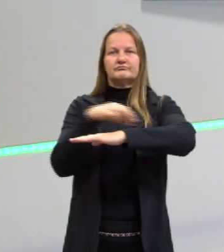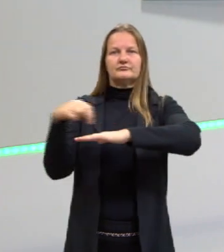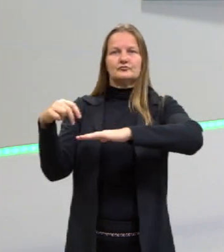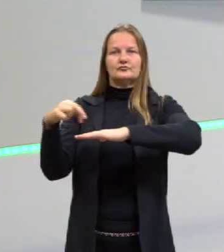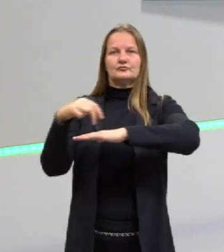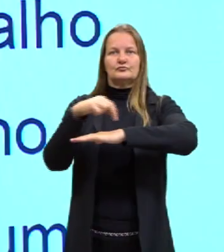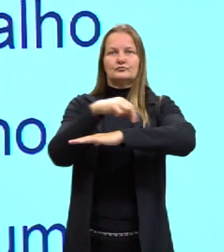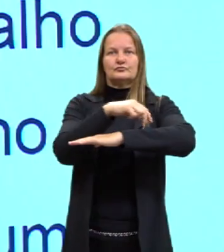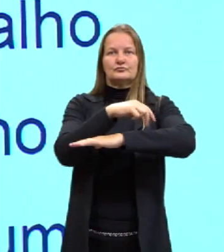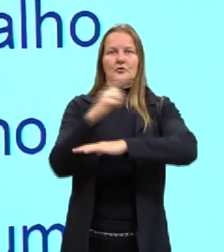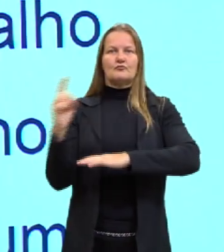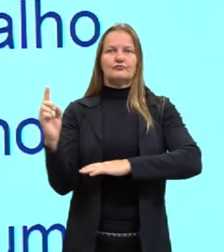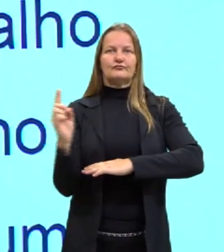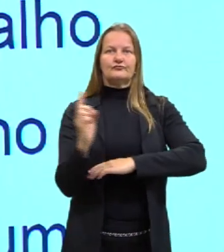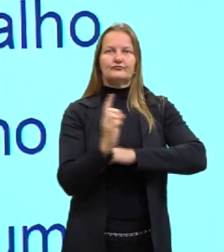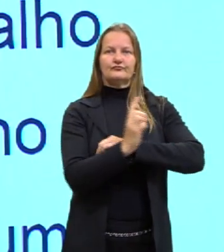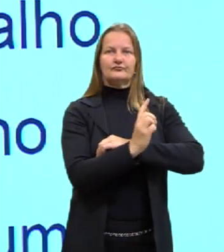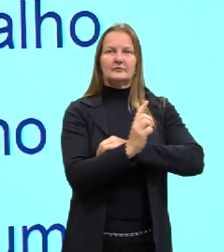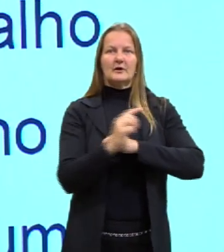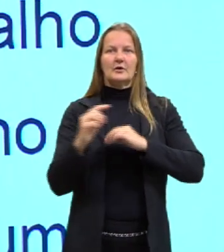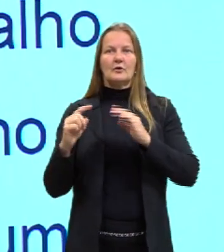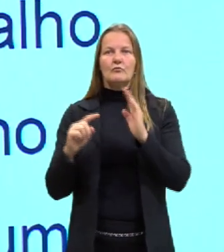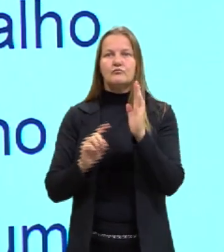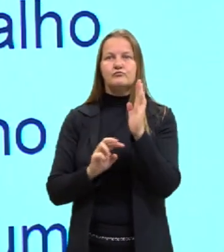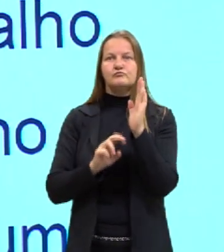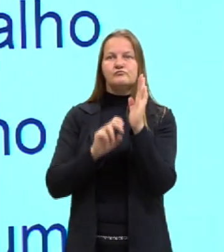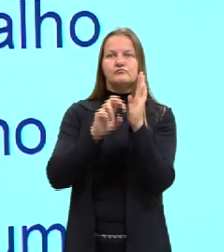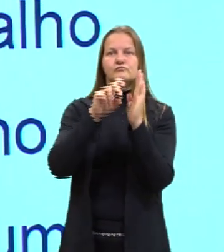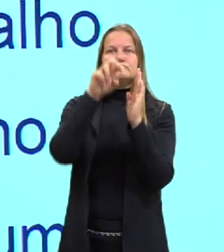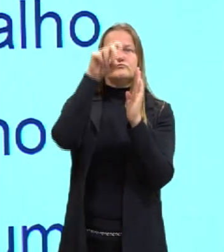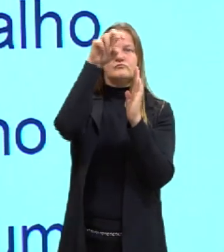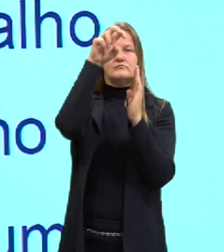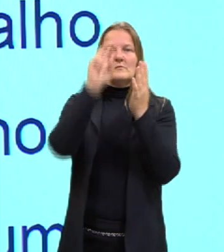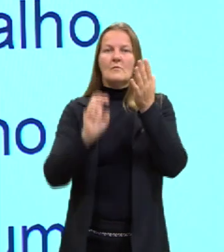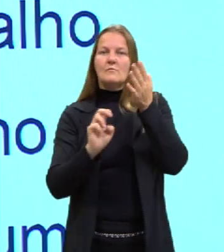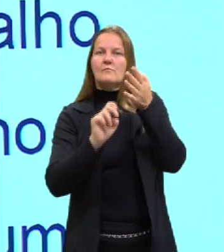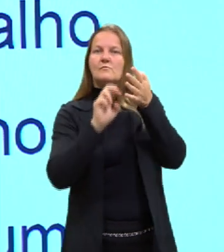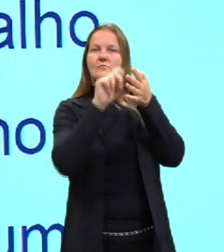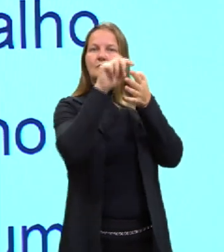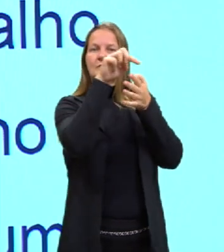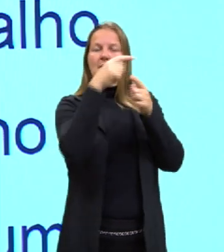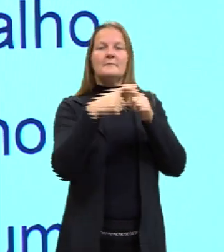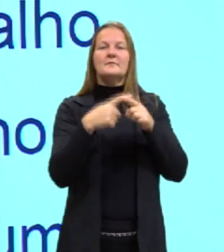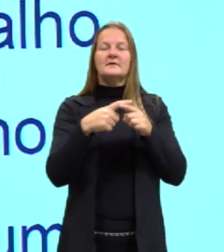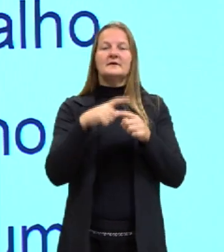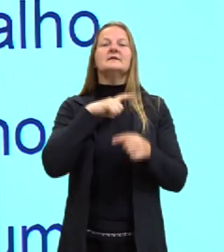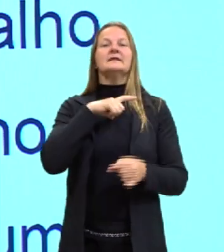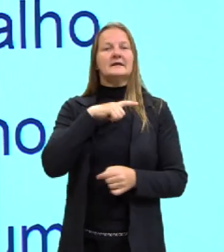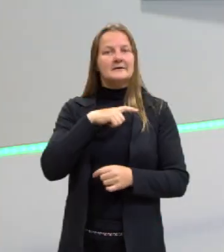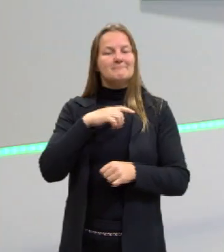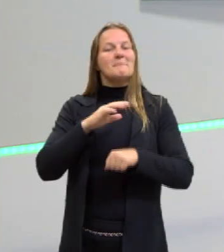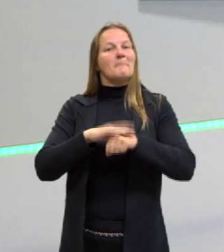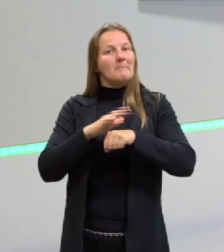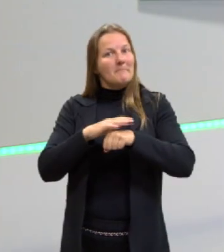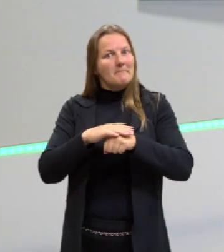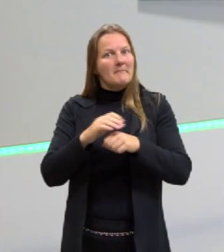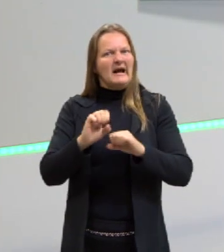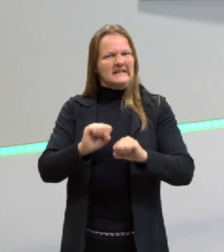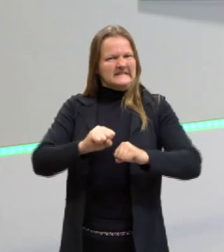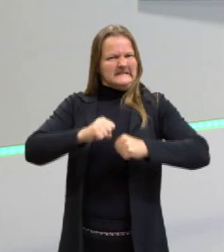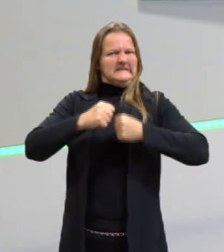Agora, quando a gente começa a subir escadas, a gente fica mais cansado. Por que será? Porque a gente realiza mais trabalho.